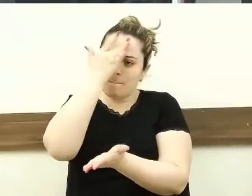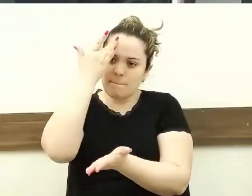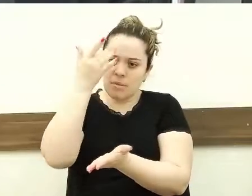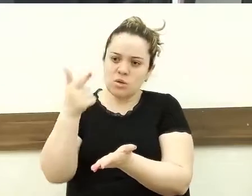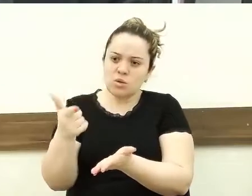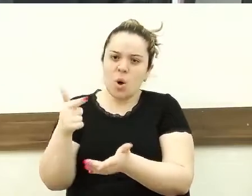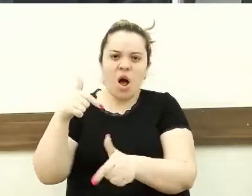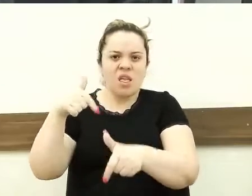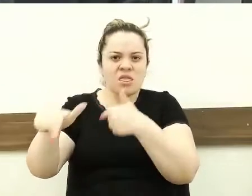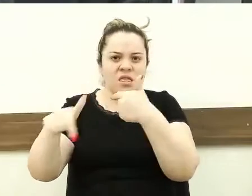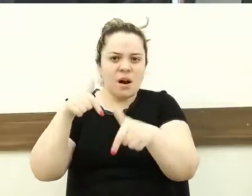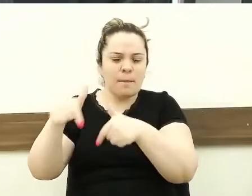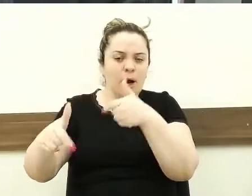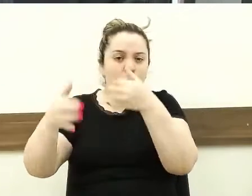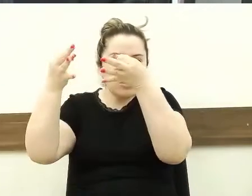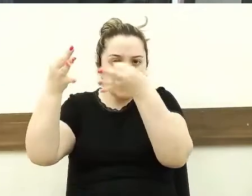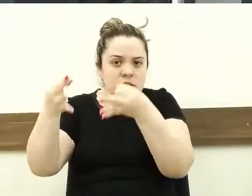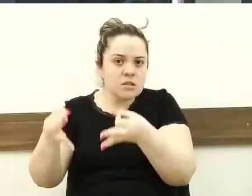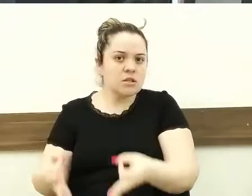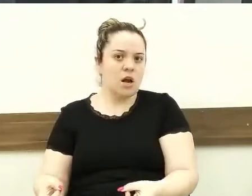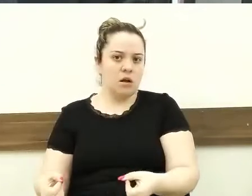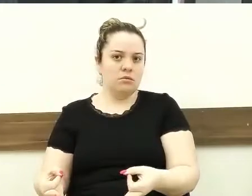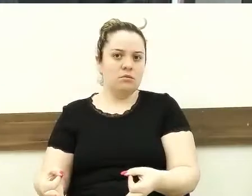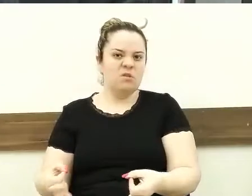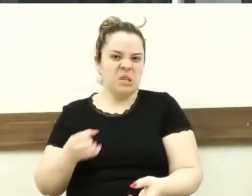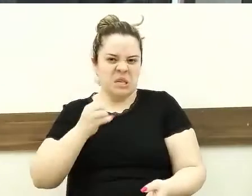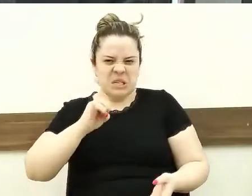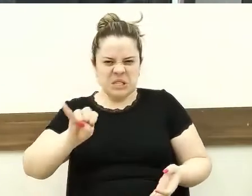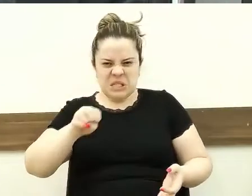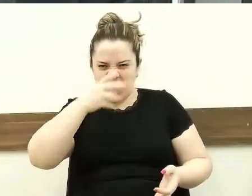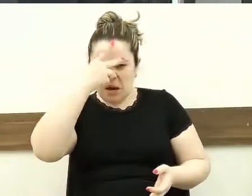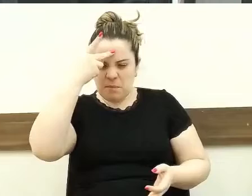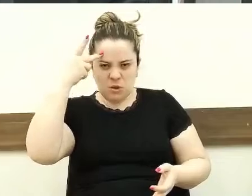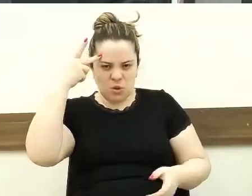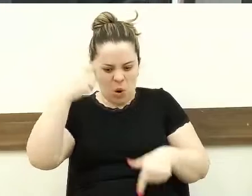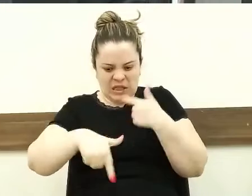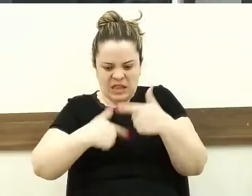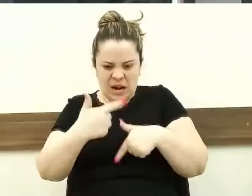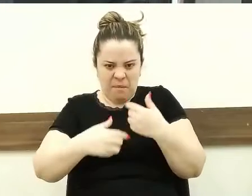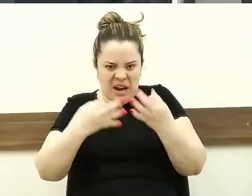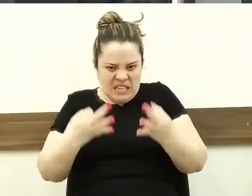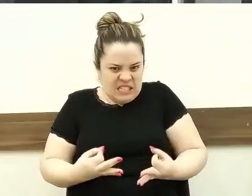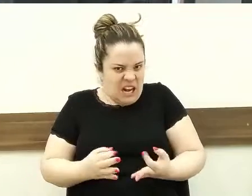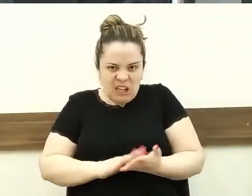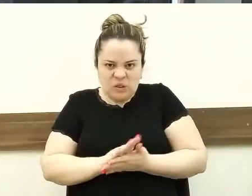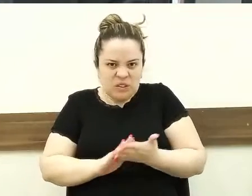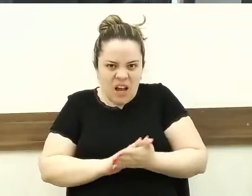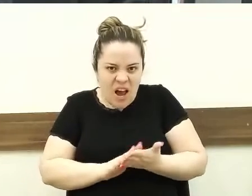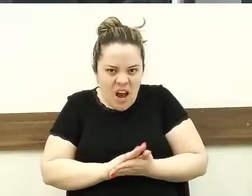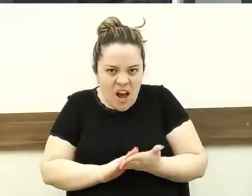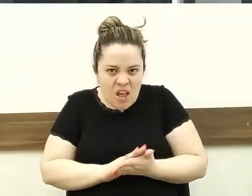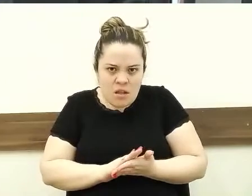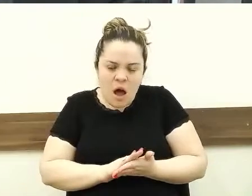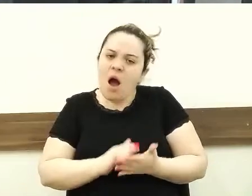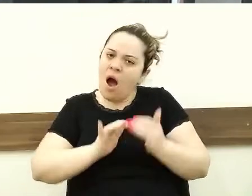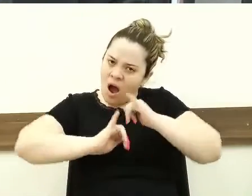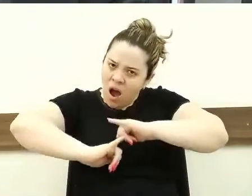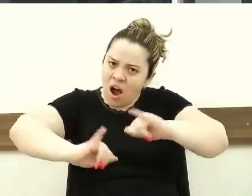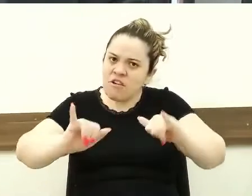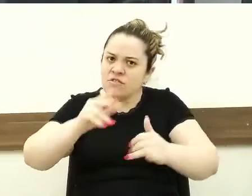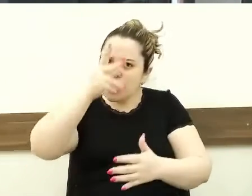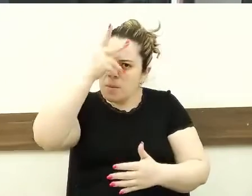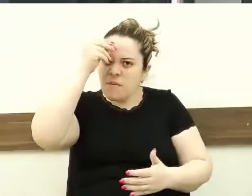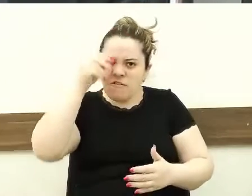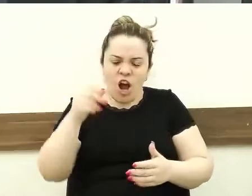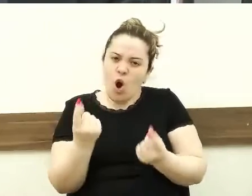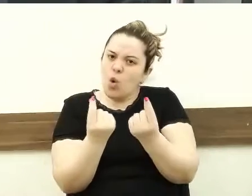está cumprindo com o seu dever, eu peço para prefeito, o dinheiro público, o dinheiro é do povo, então tem que ser